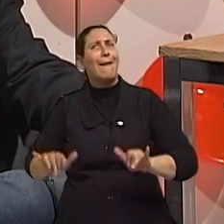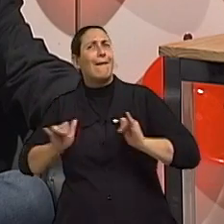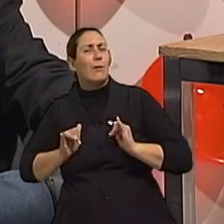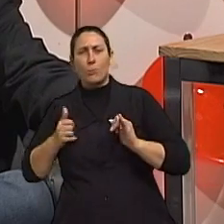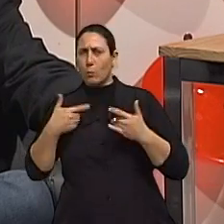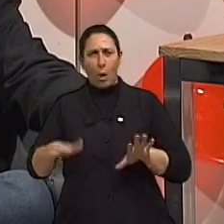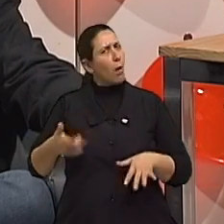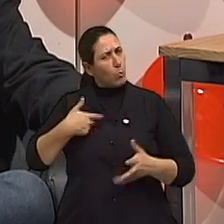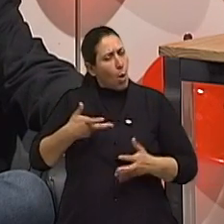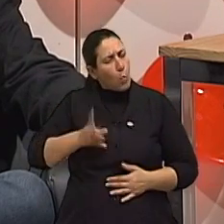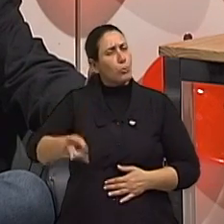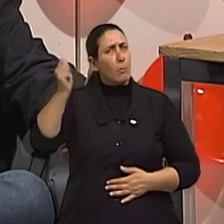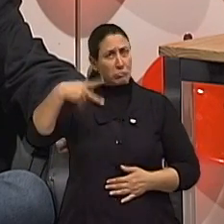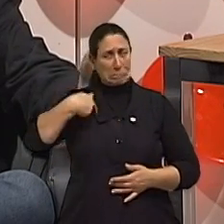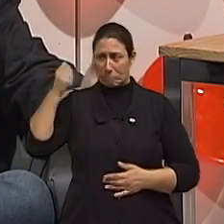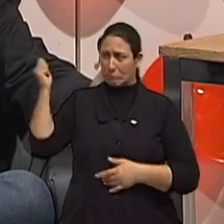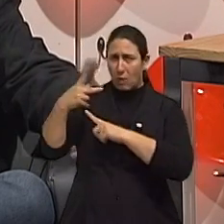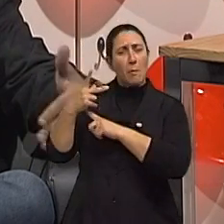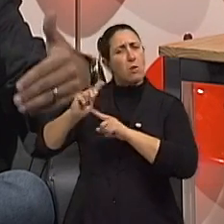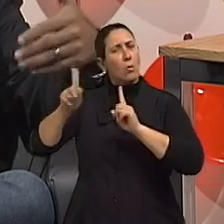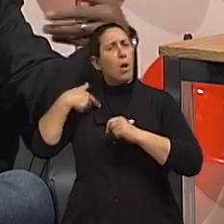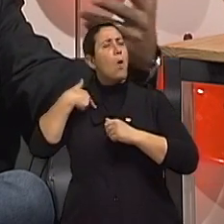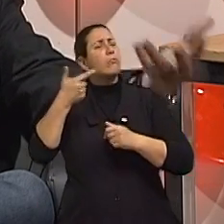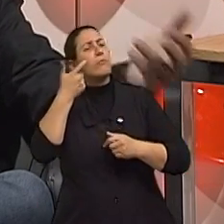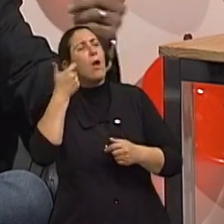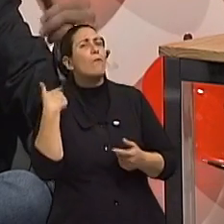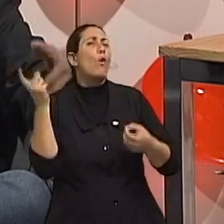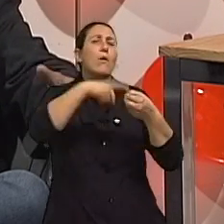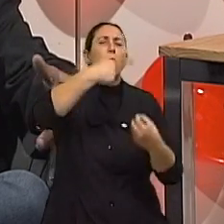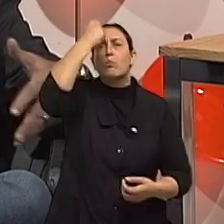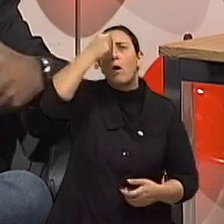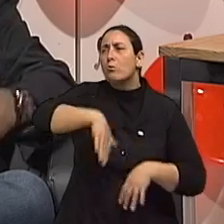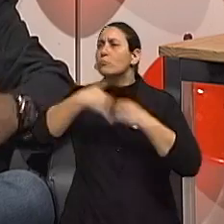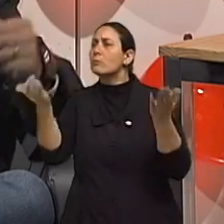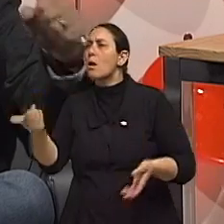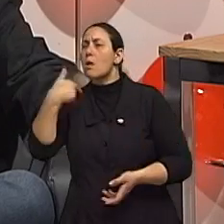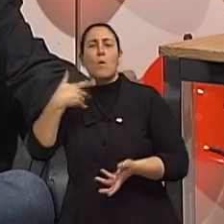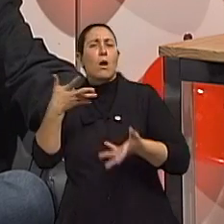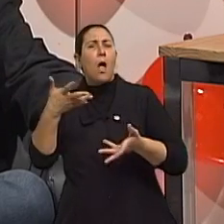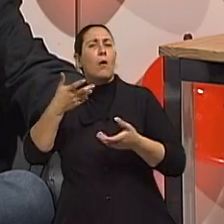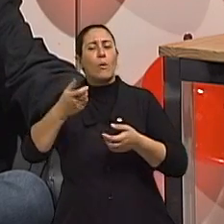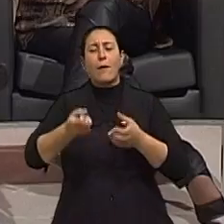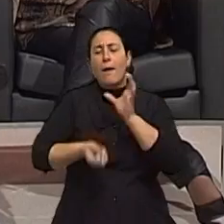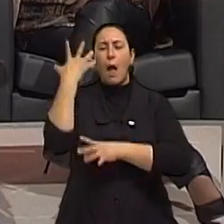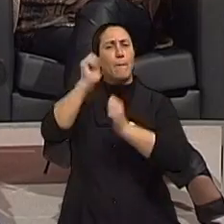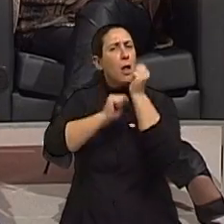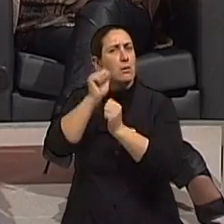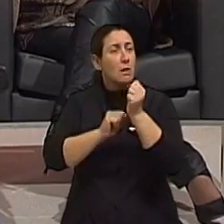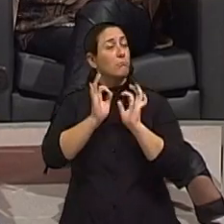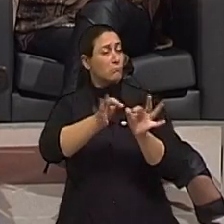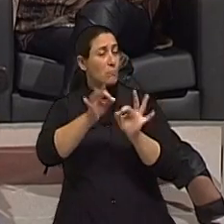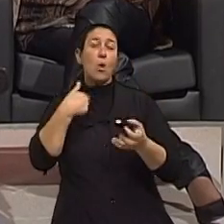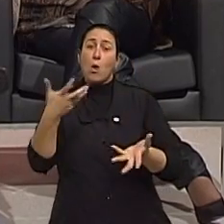eu estou me aposentando, mas eu quero mudar minha perspectiva, eu quero voltar para a faculdade, eu quero abrir um novo negócio. Eu quero ter uma